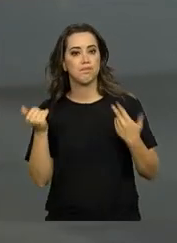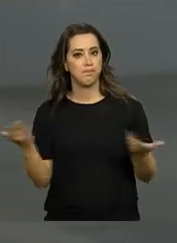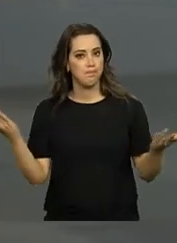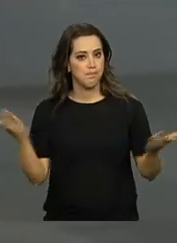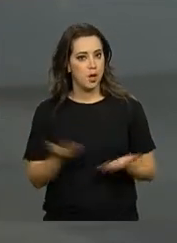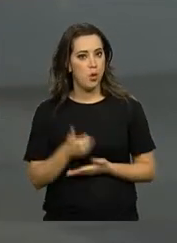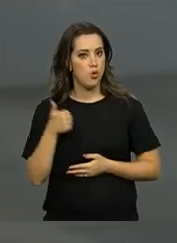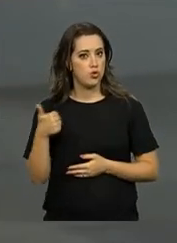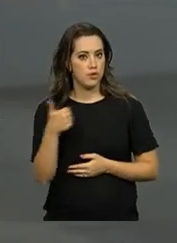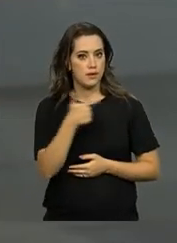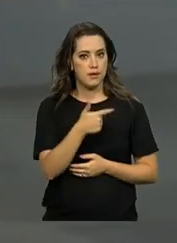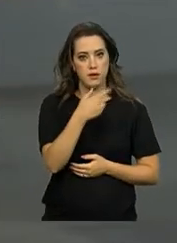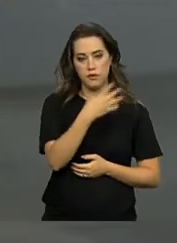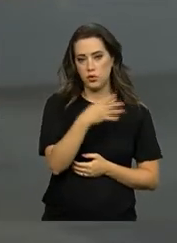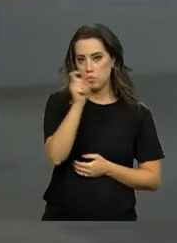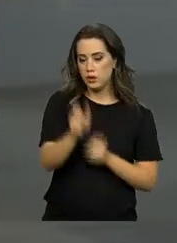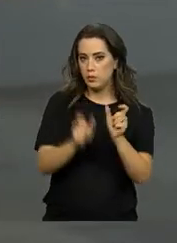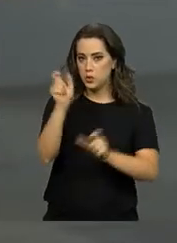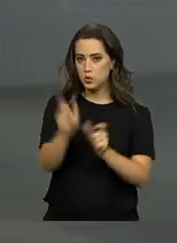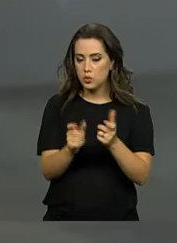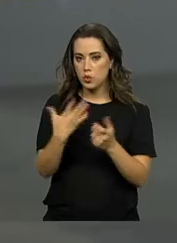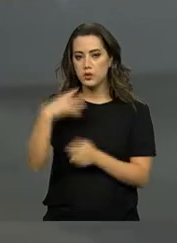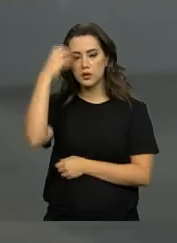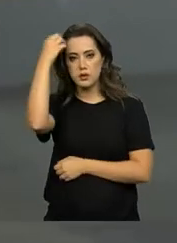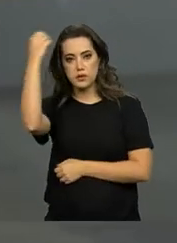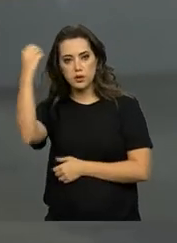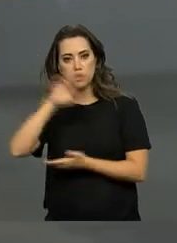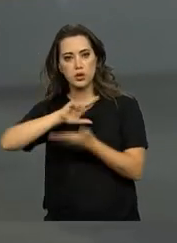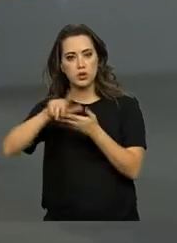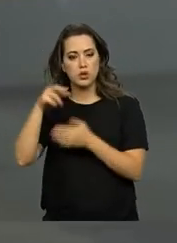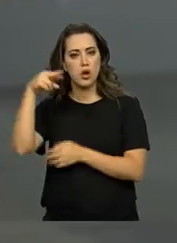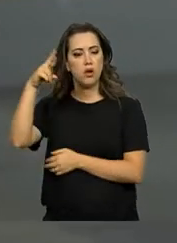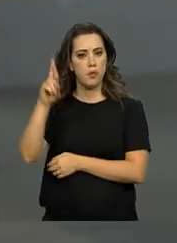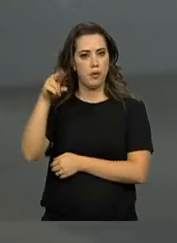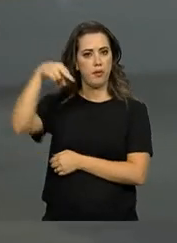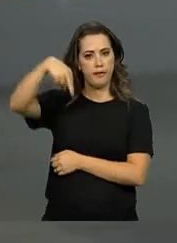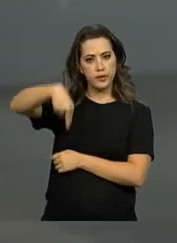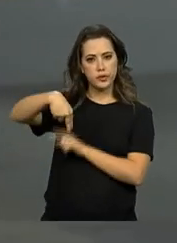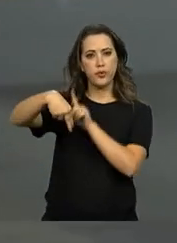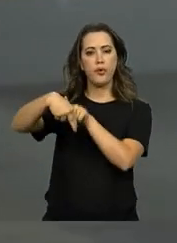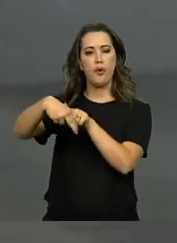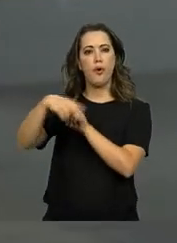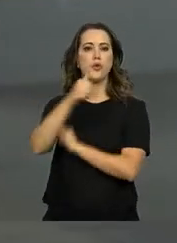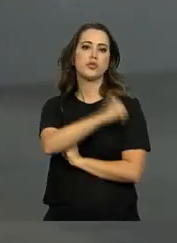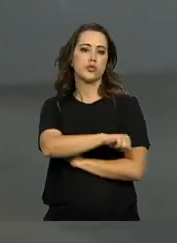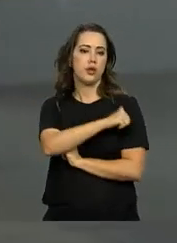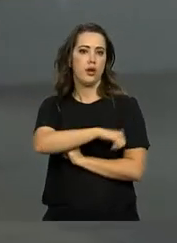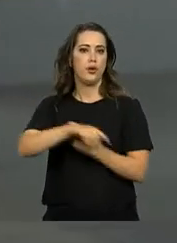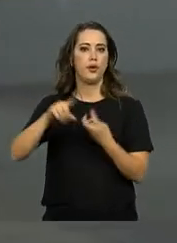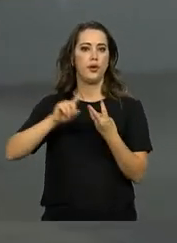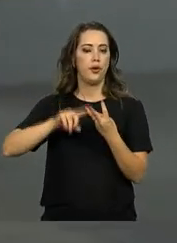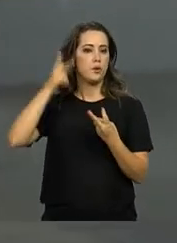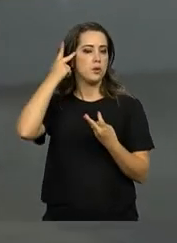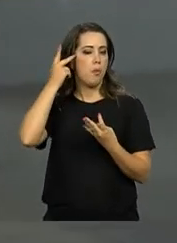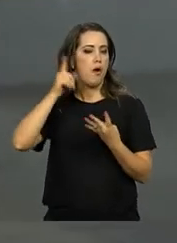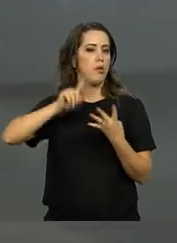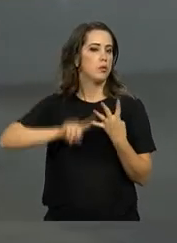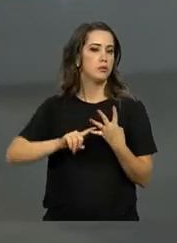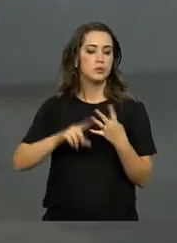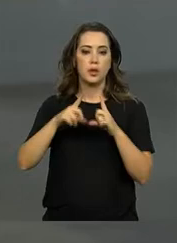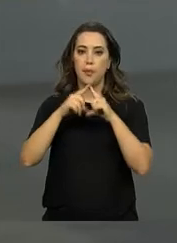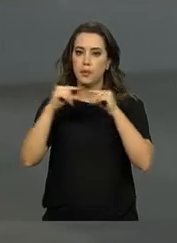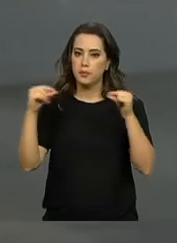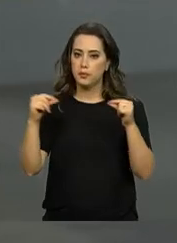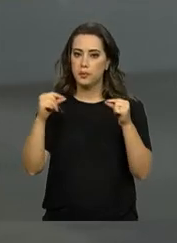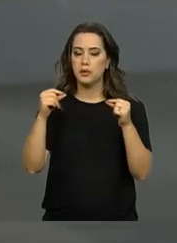124 venezuelanos que foram levados para a cidade de Caicó, no Rio Grande do Norte, também Rio de Janeiro, Guarulhos e São Paulo, também a